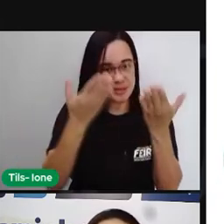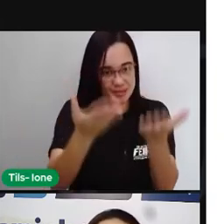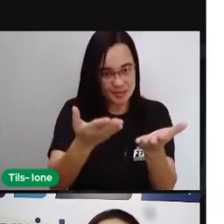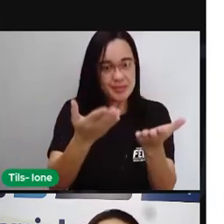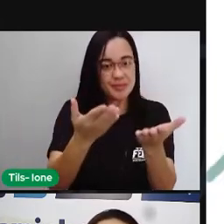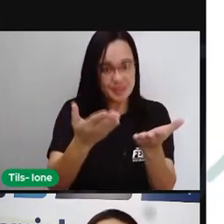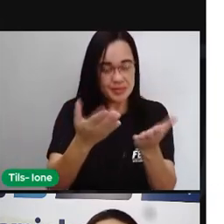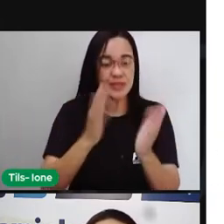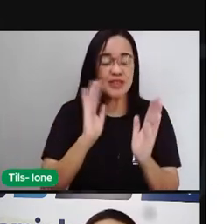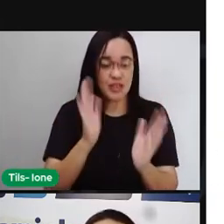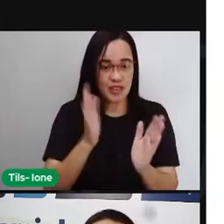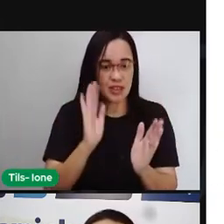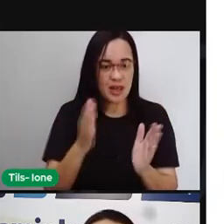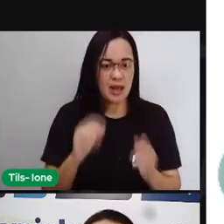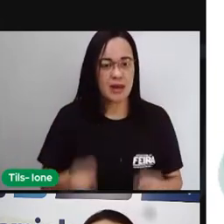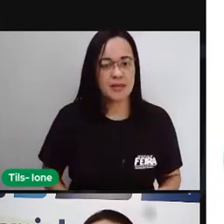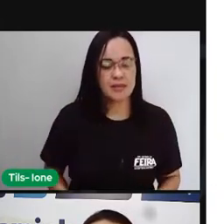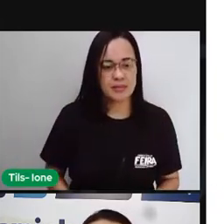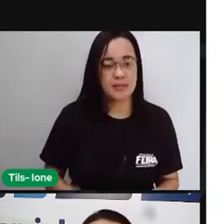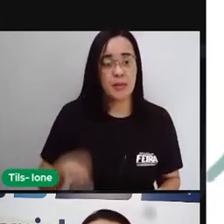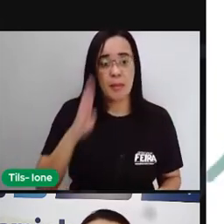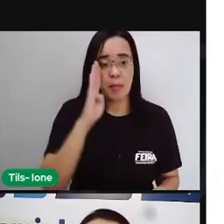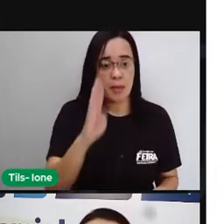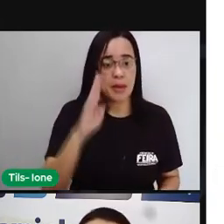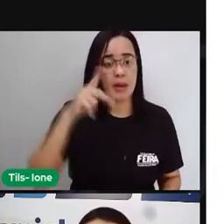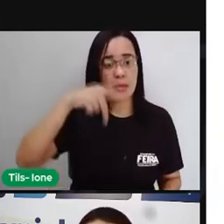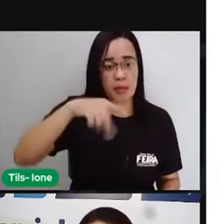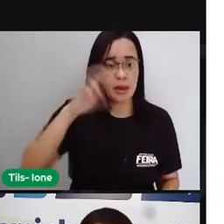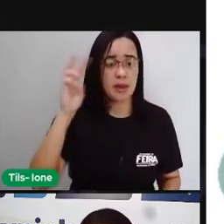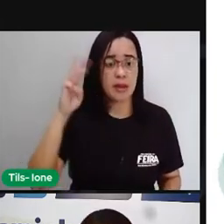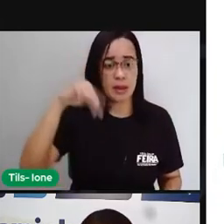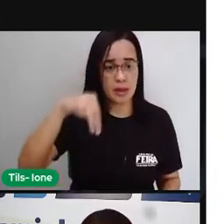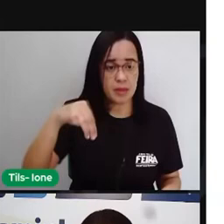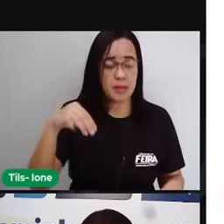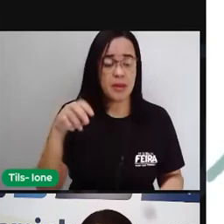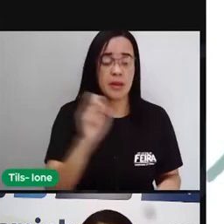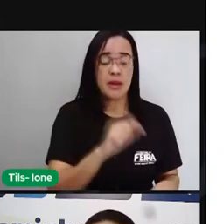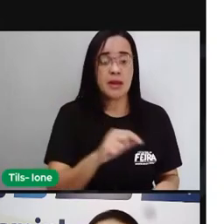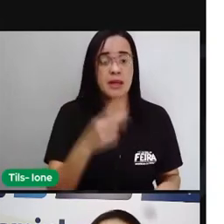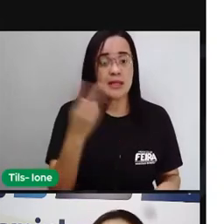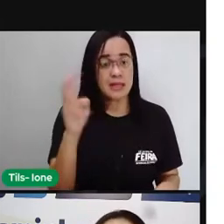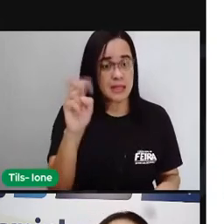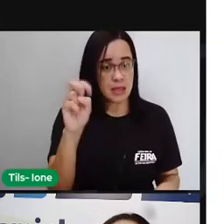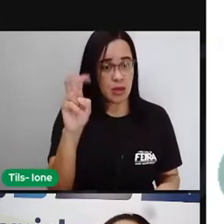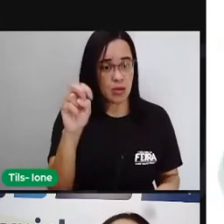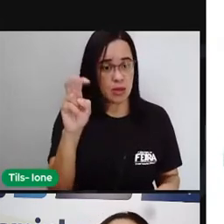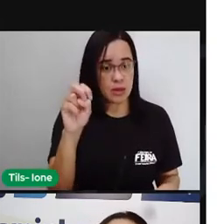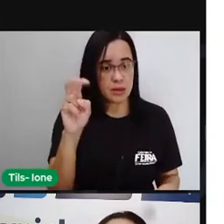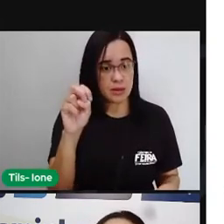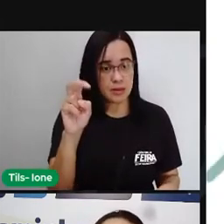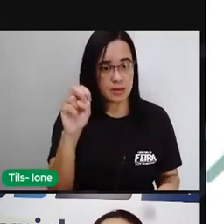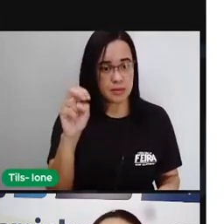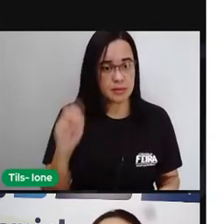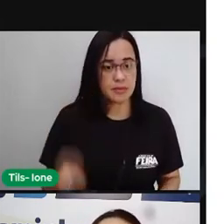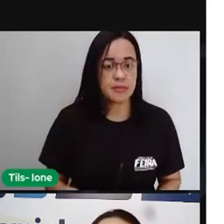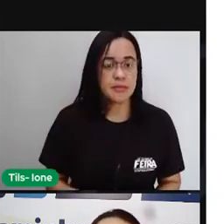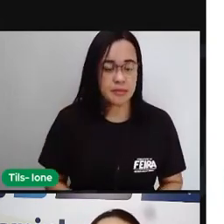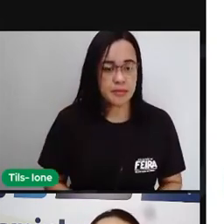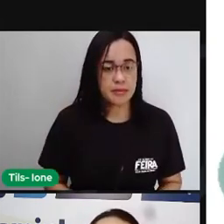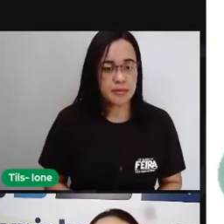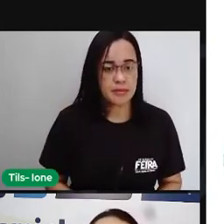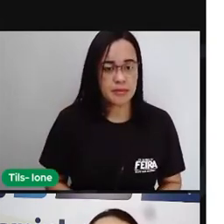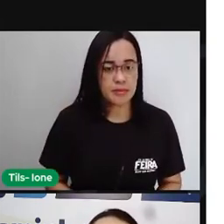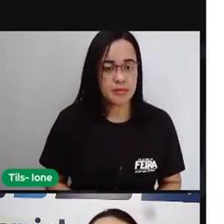identificou que os batimentos por minuto é igual a 50. A gente precisa entender também que esses